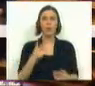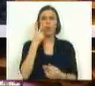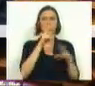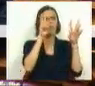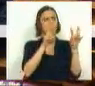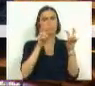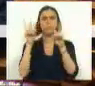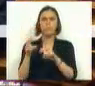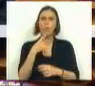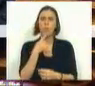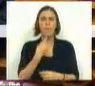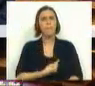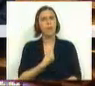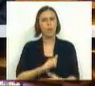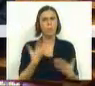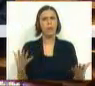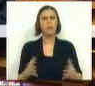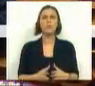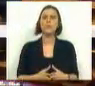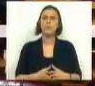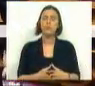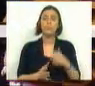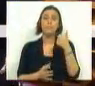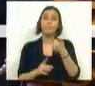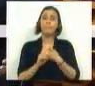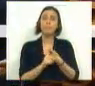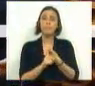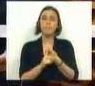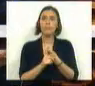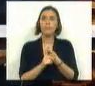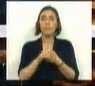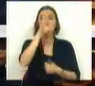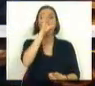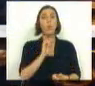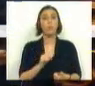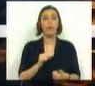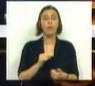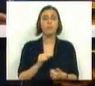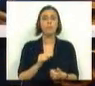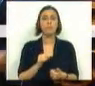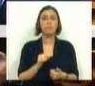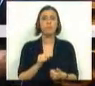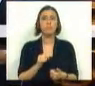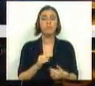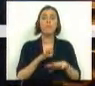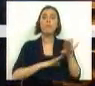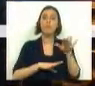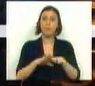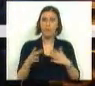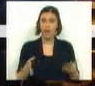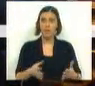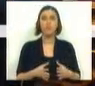matérias muito preocupantes. Em primeiro lugar, o Governo faz